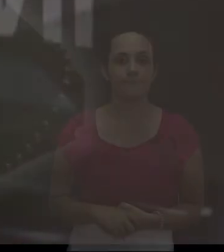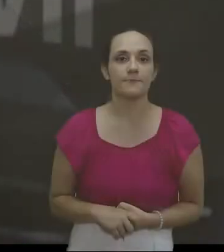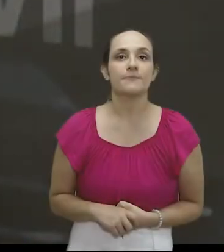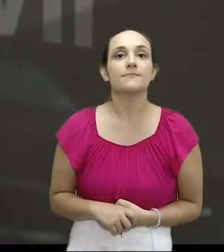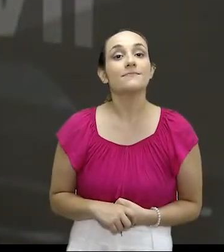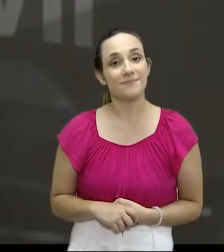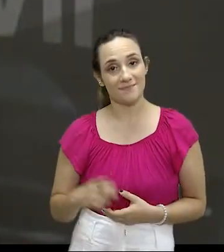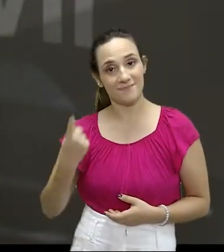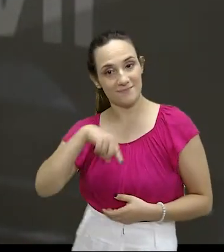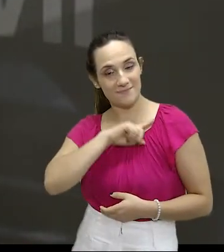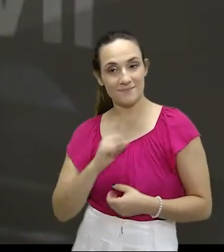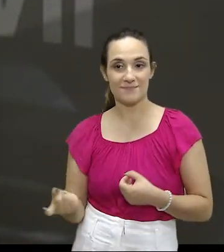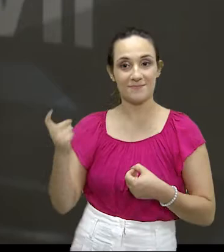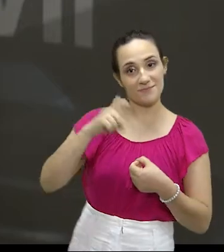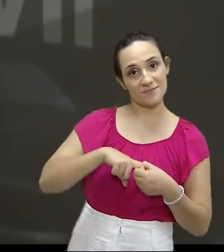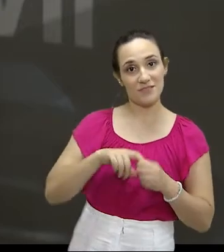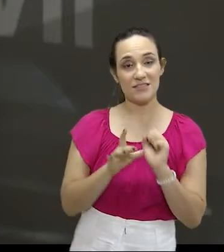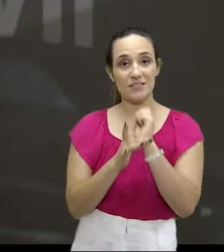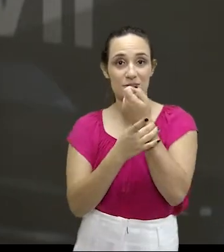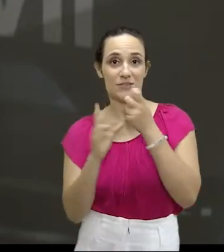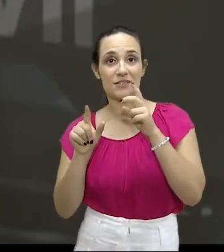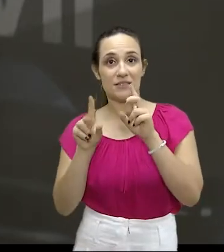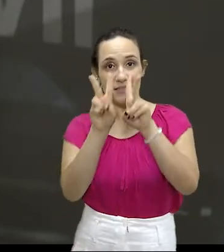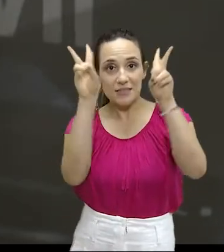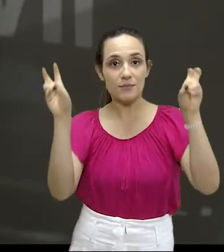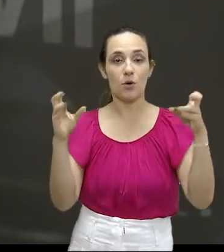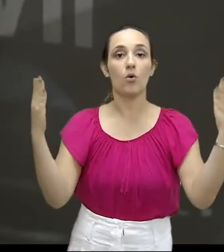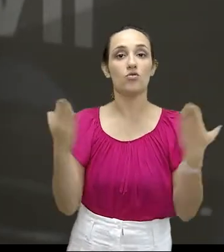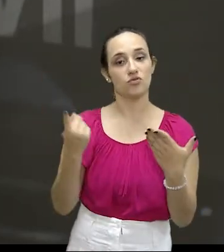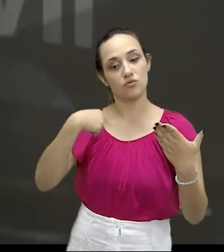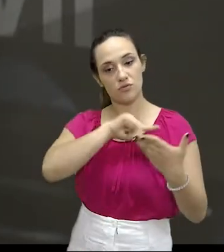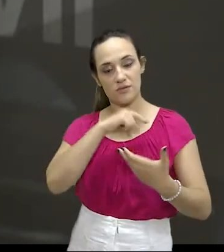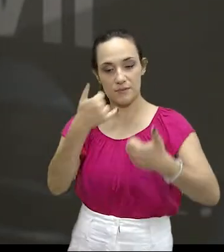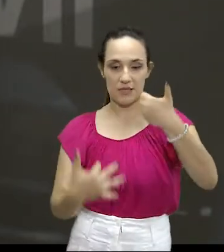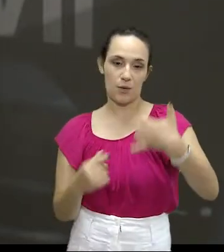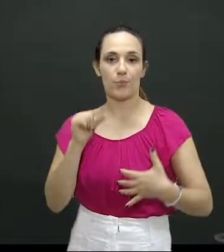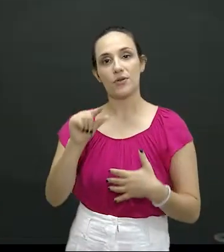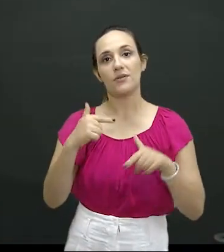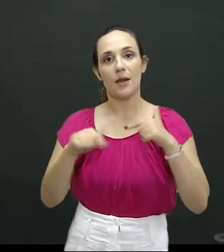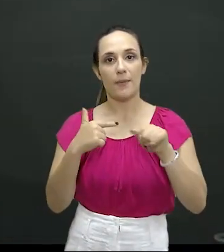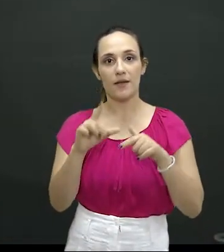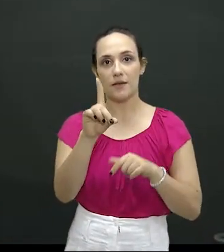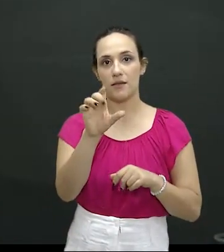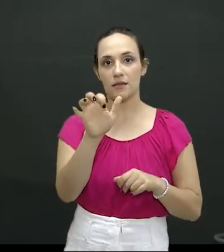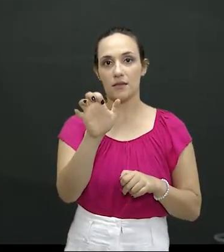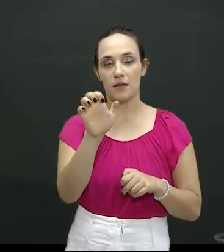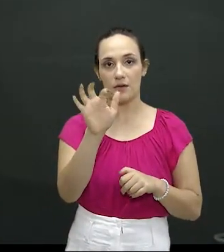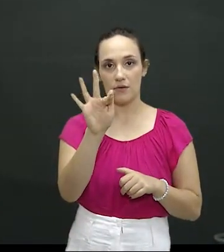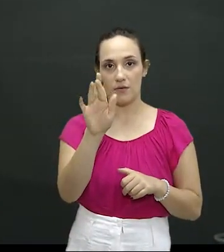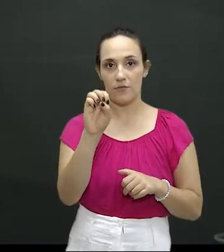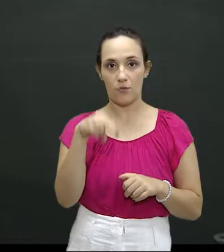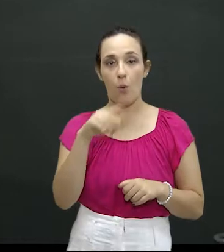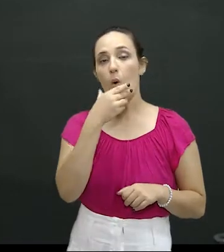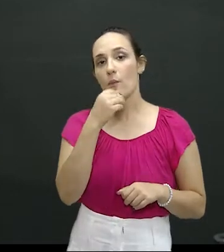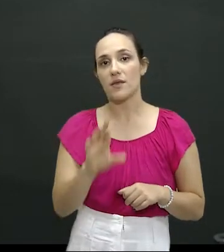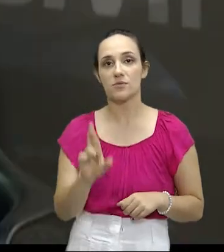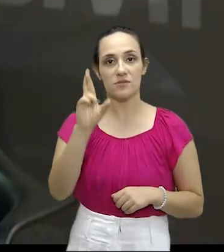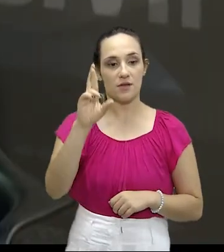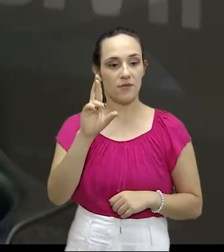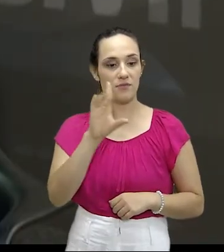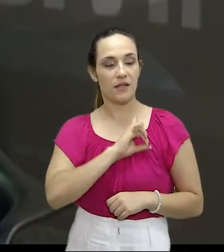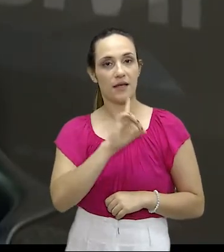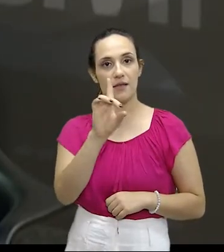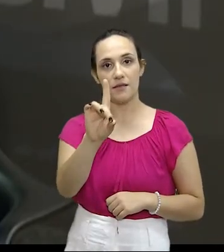De volta com Segurança em Pauta. Hoje falando sobre o trabalho da Defron com o delegado titular, doutor Rodolfo Daltro.